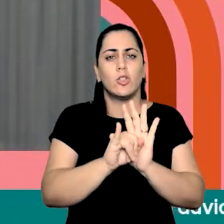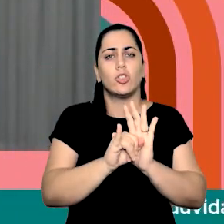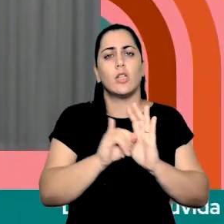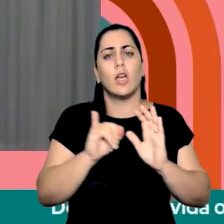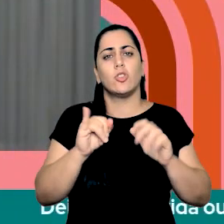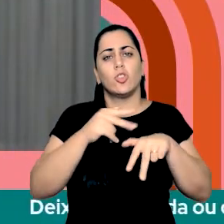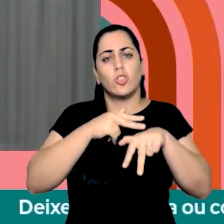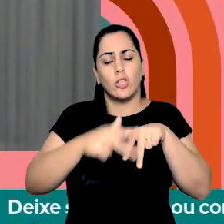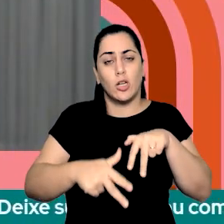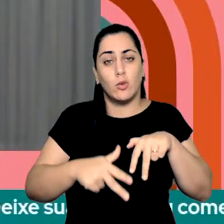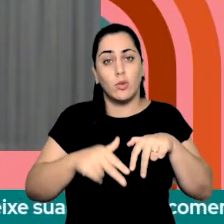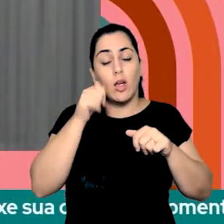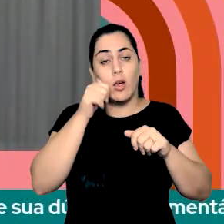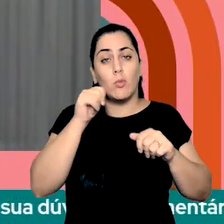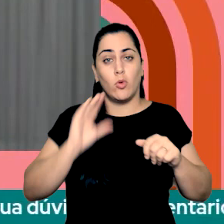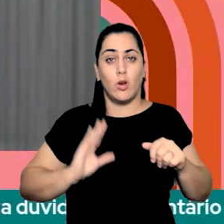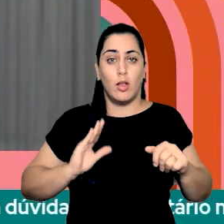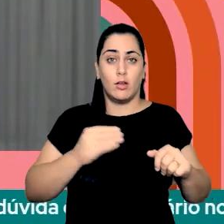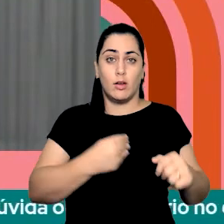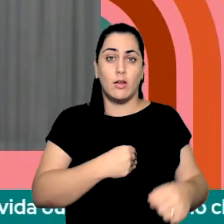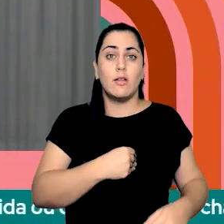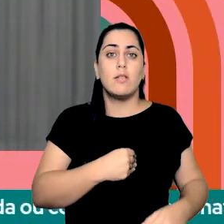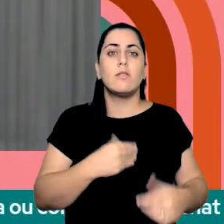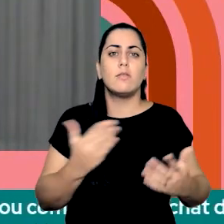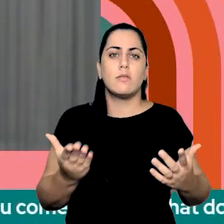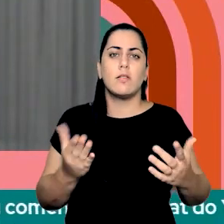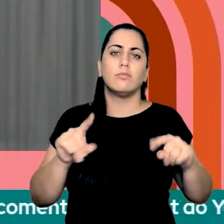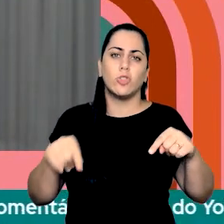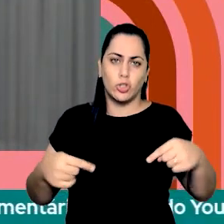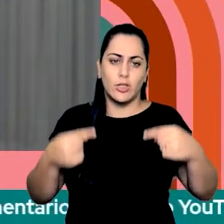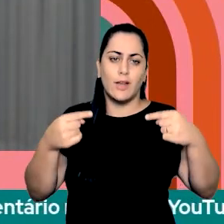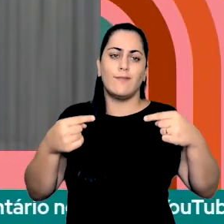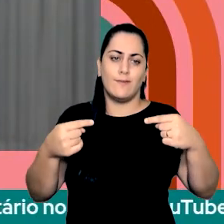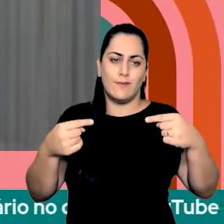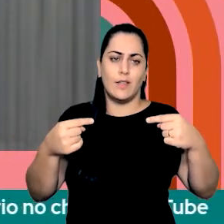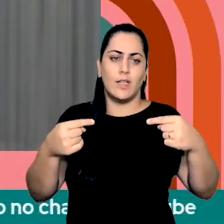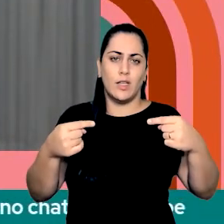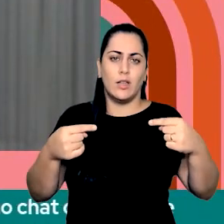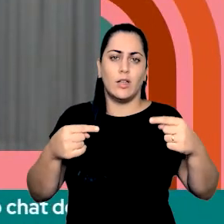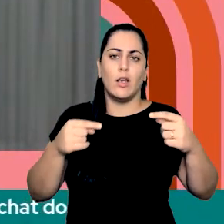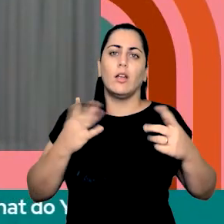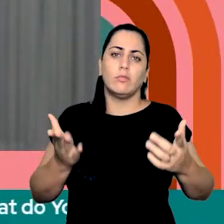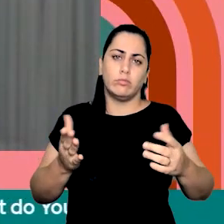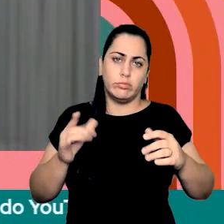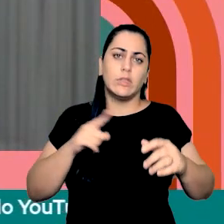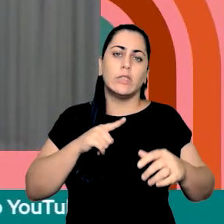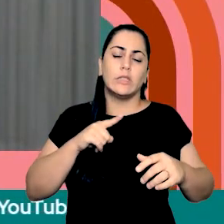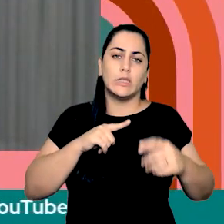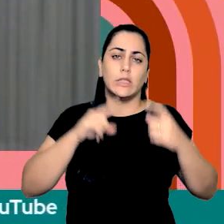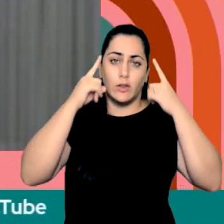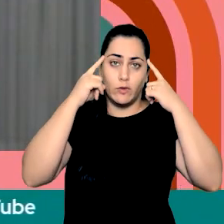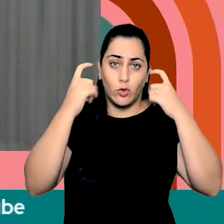mulher trans, ela está ali desafiando um desses elementos. Ela só tem violência de gênero.